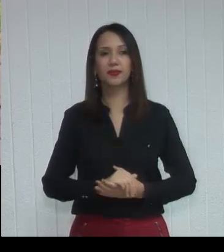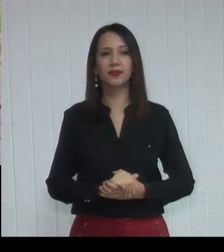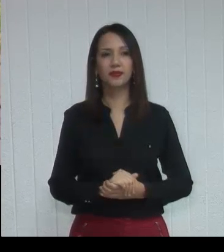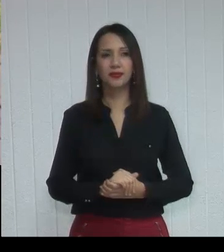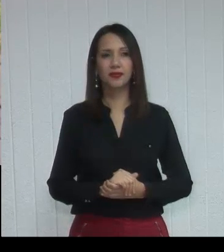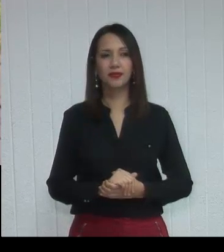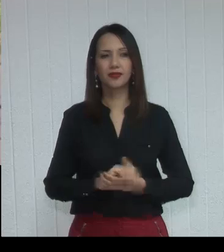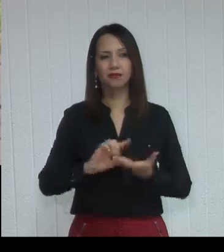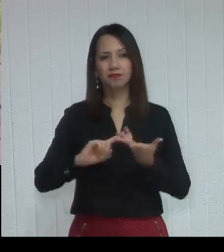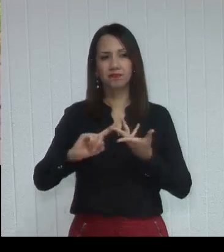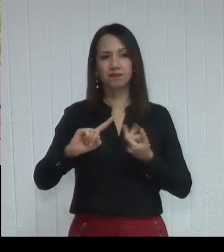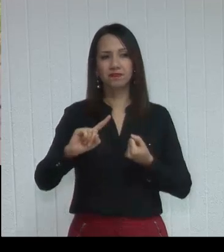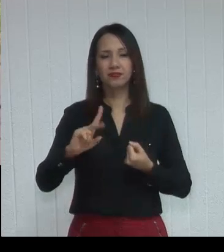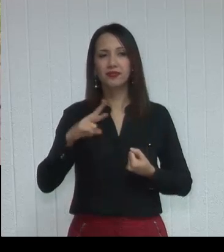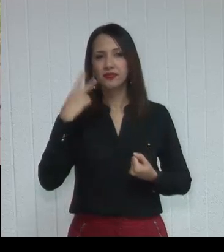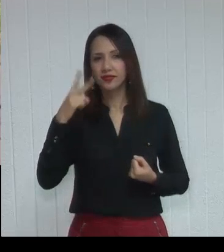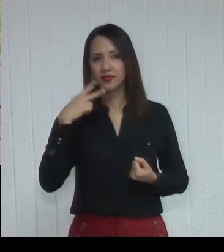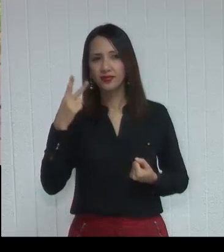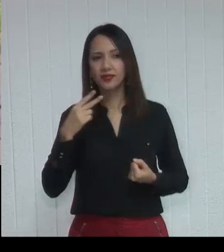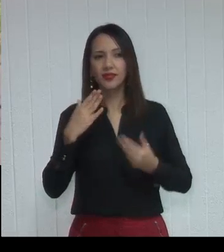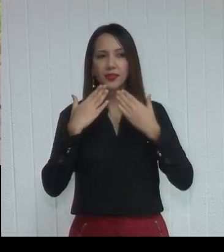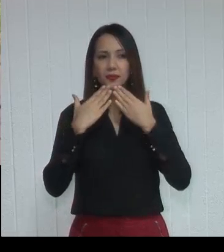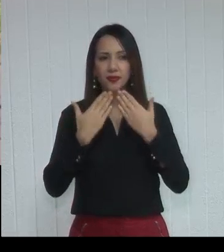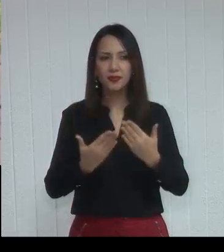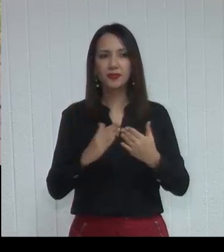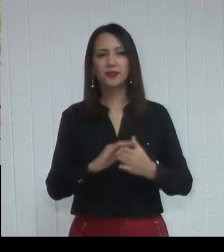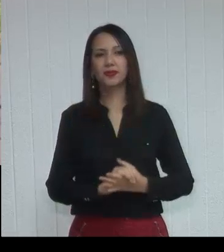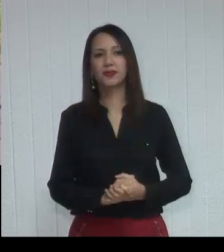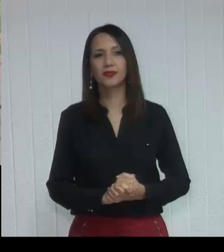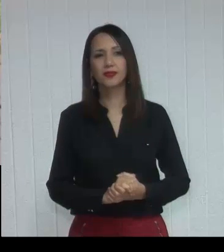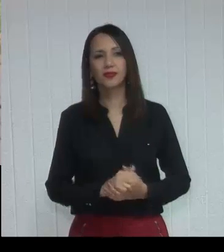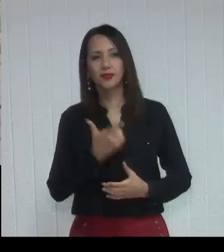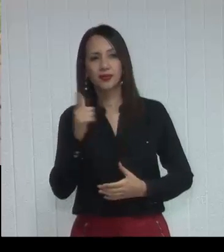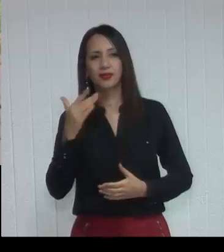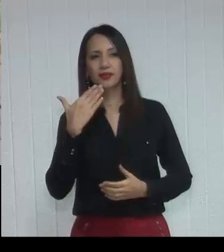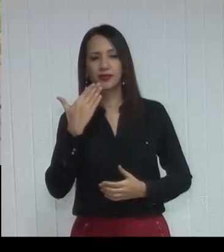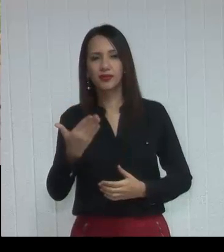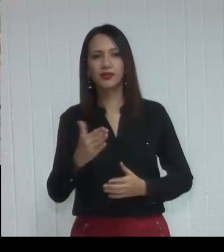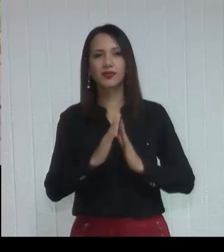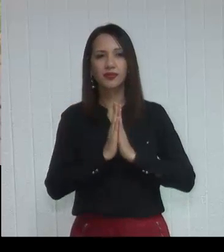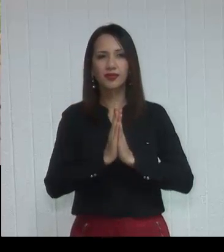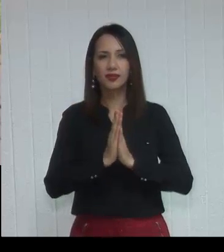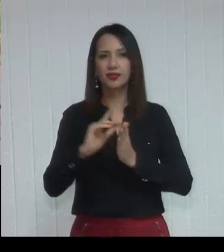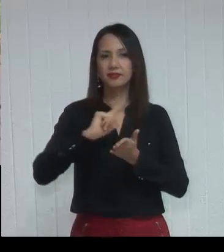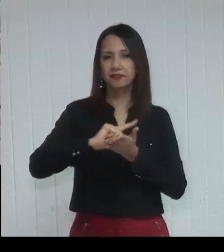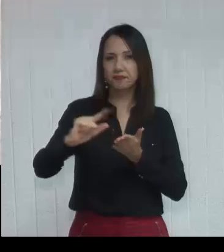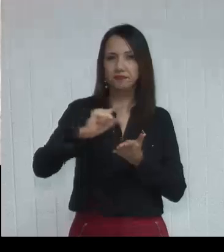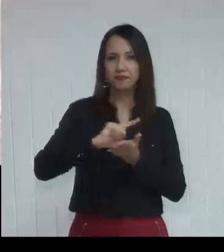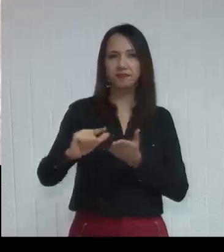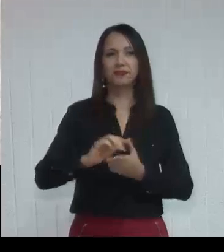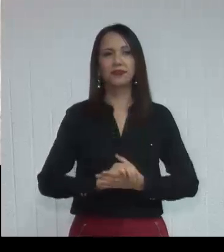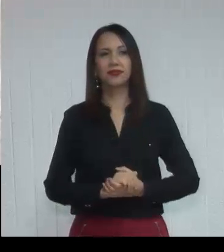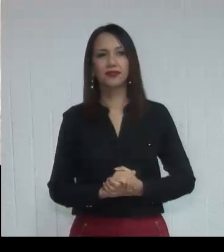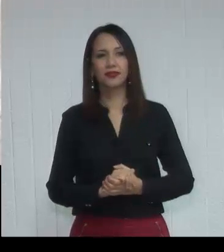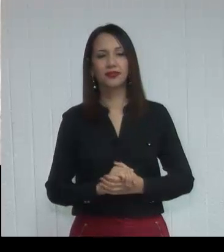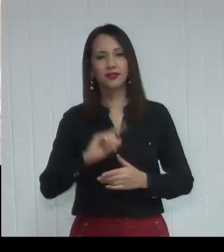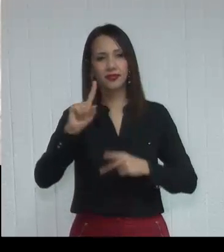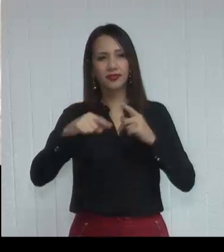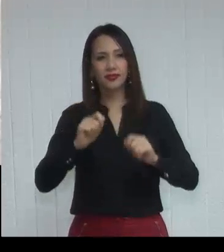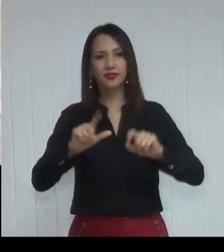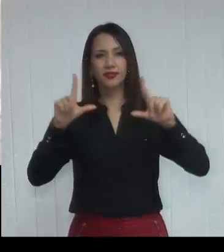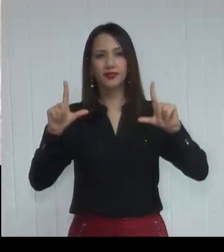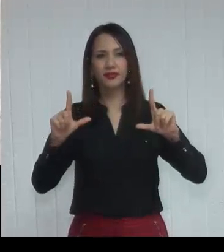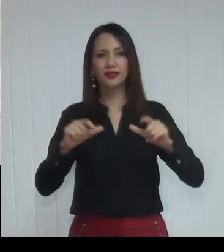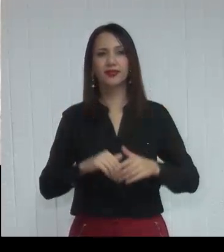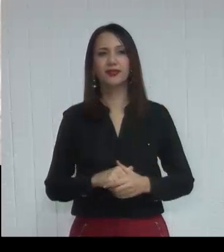demais vereadores também, que eu tinha solicitado, e outros vereadores também, limpeza, pode passar a Soninha, a próxima, a gente